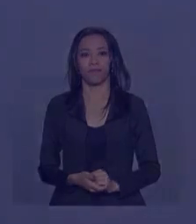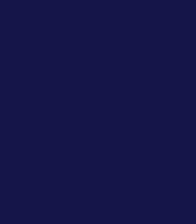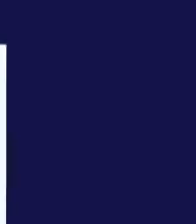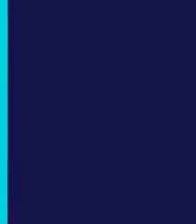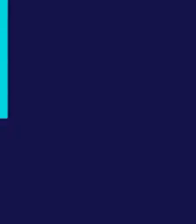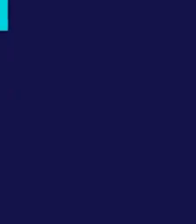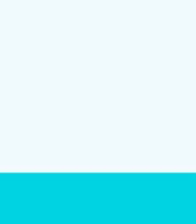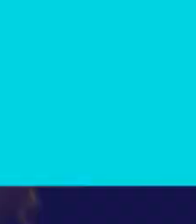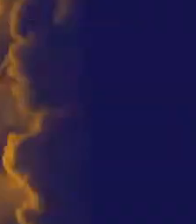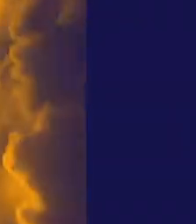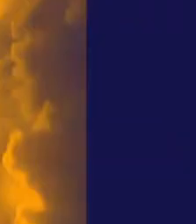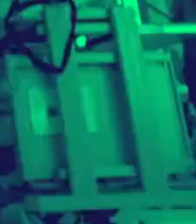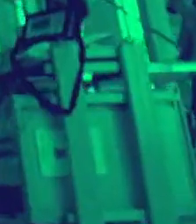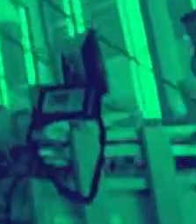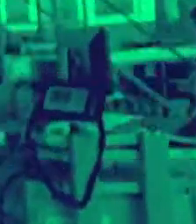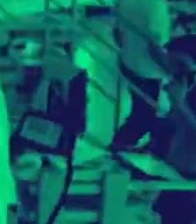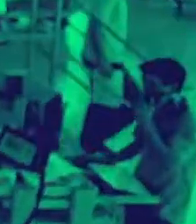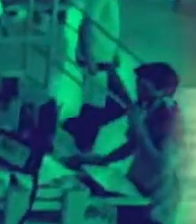Um bom